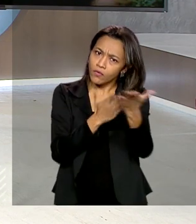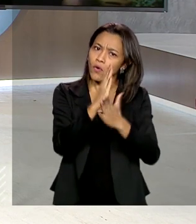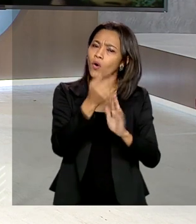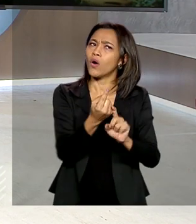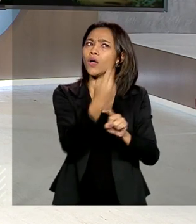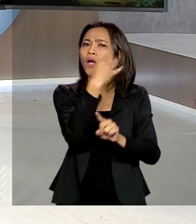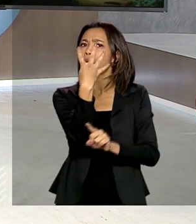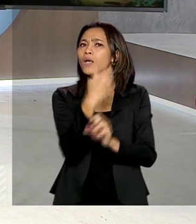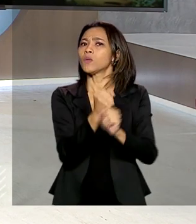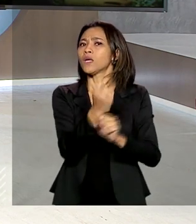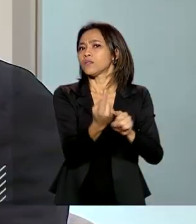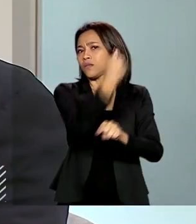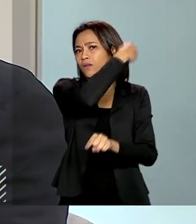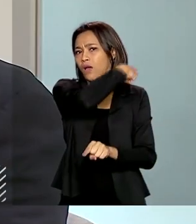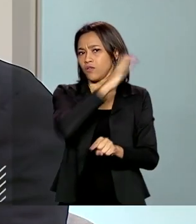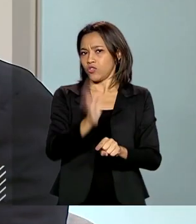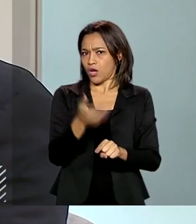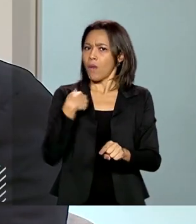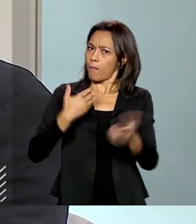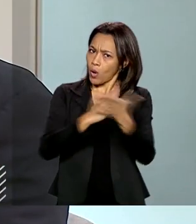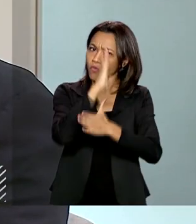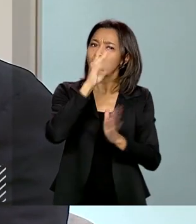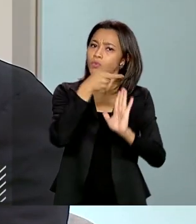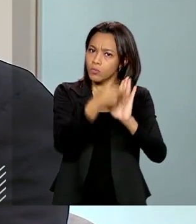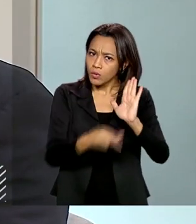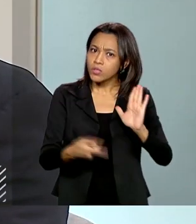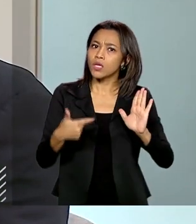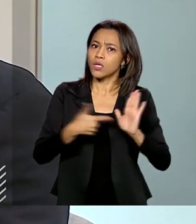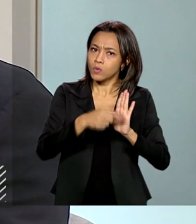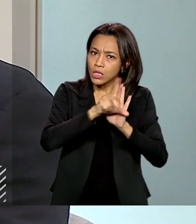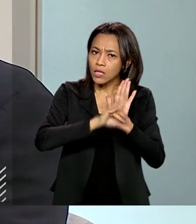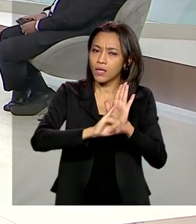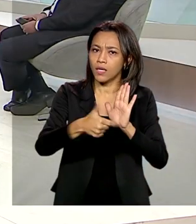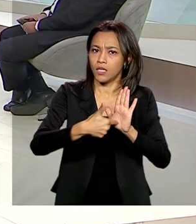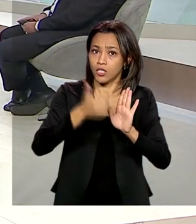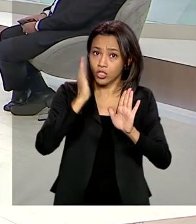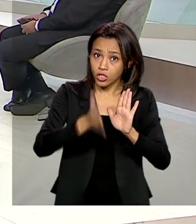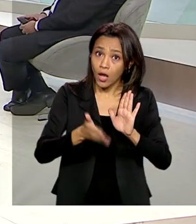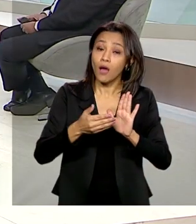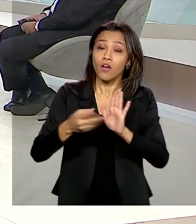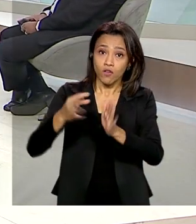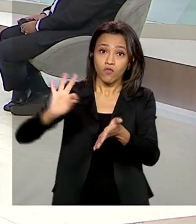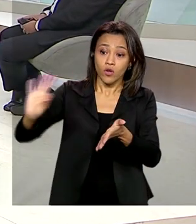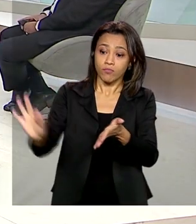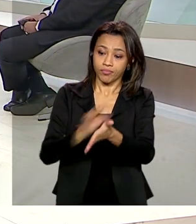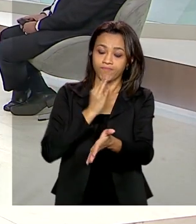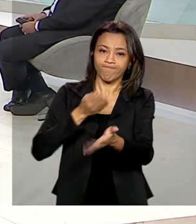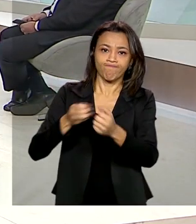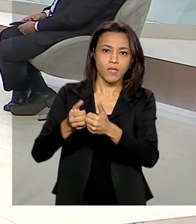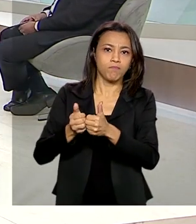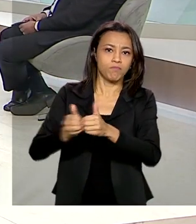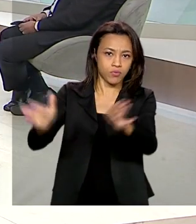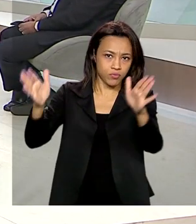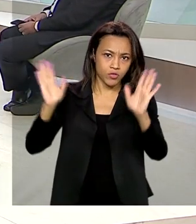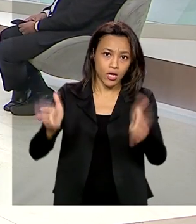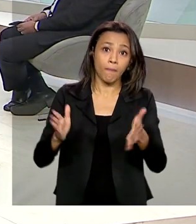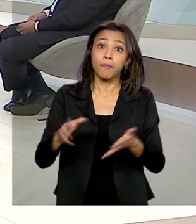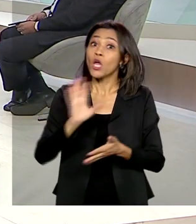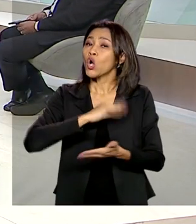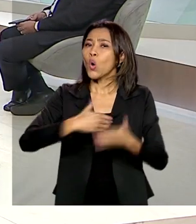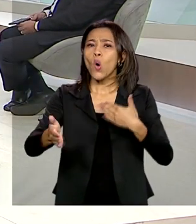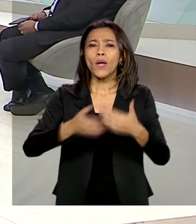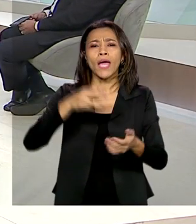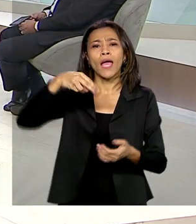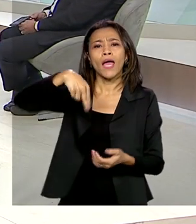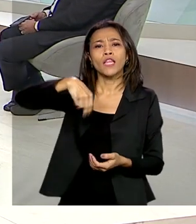estava no Ministério. Nós aprovamos o projeto de lei e ele foi regulamentado. hoje, toda nota fiscal que